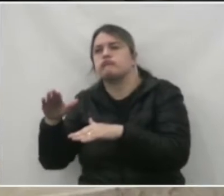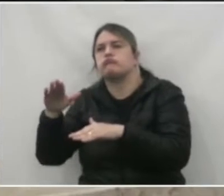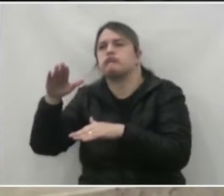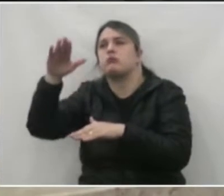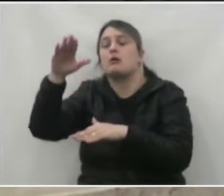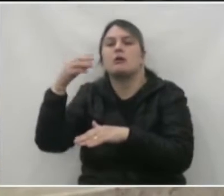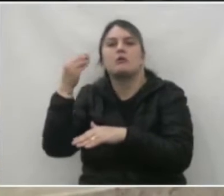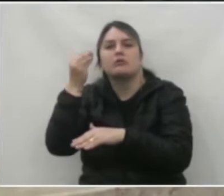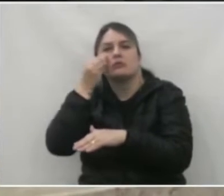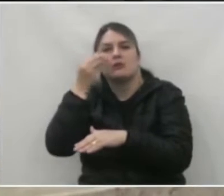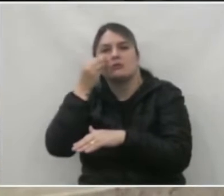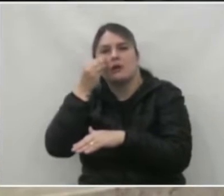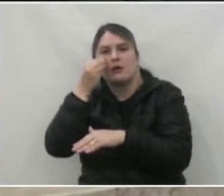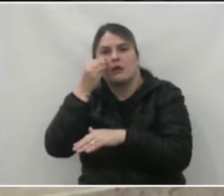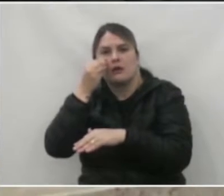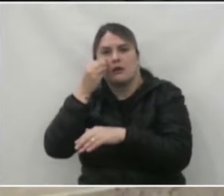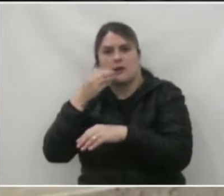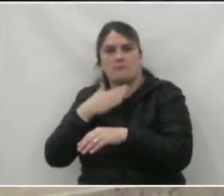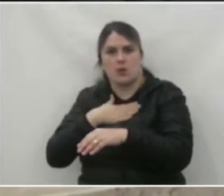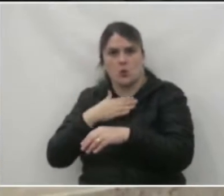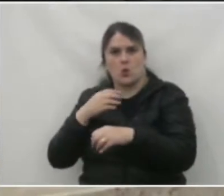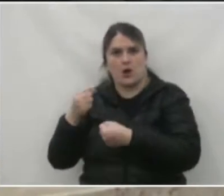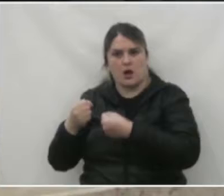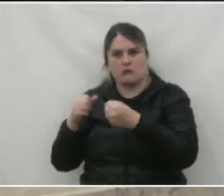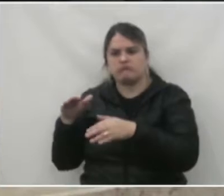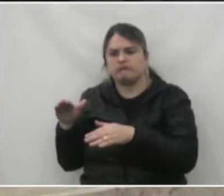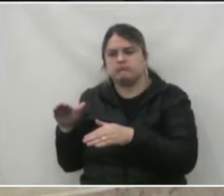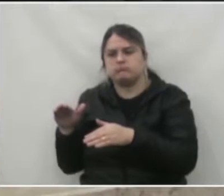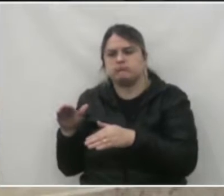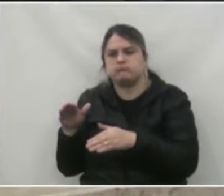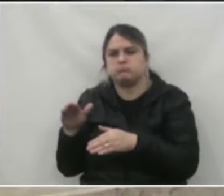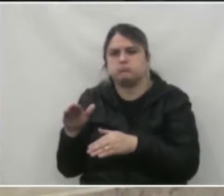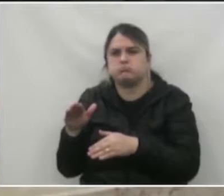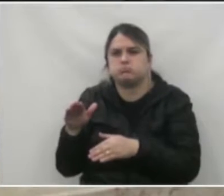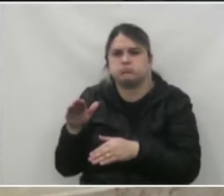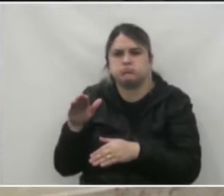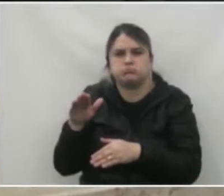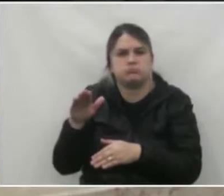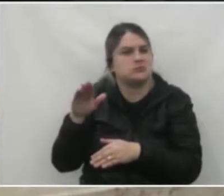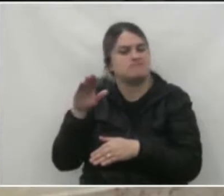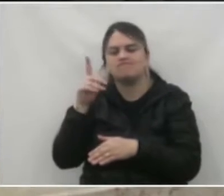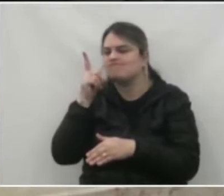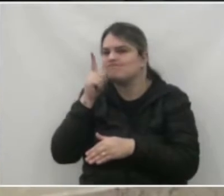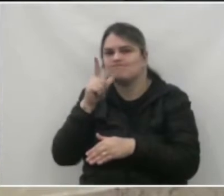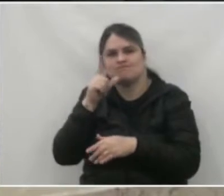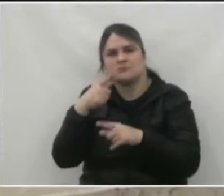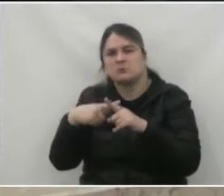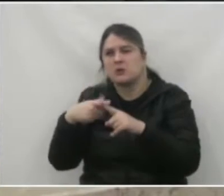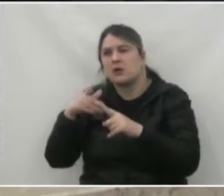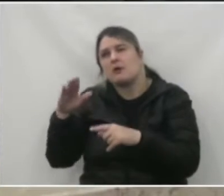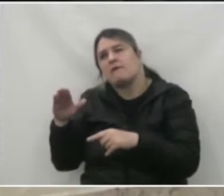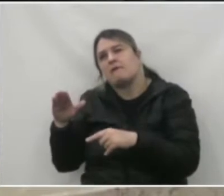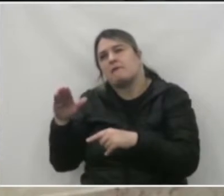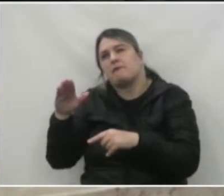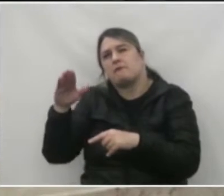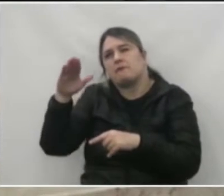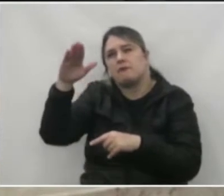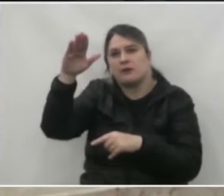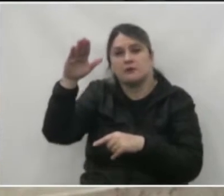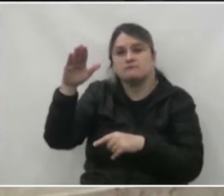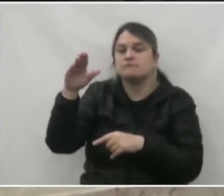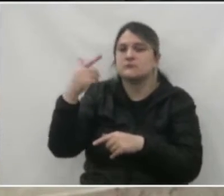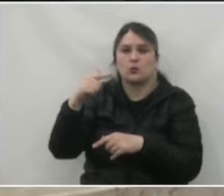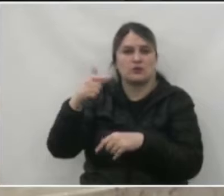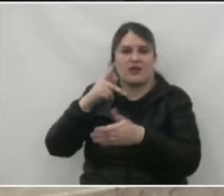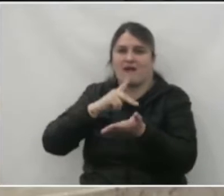tentei subir com o carro lá, entrei muito devagar e não consegui, porque é uma subida bem longa. E